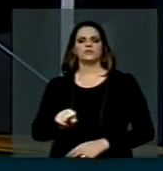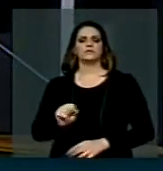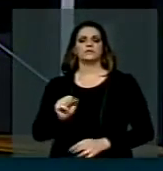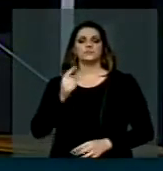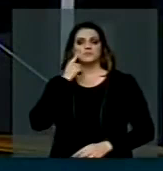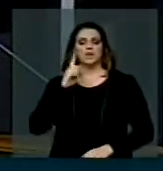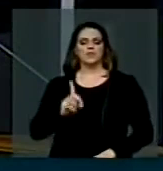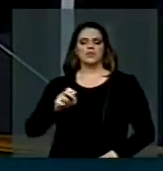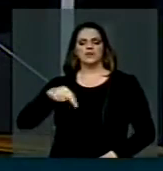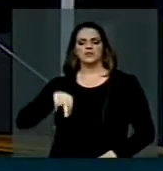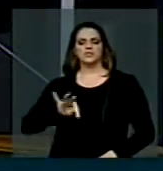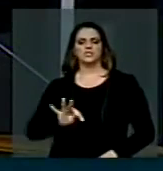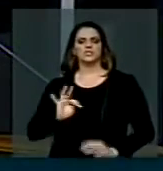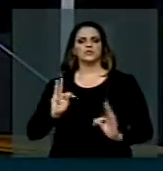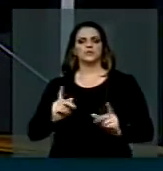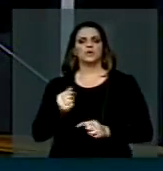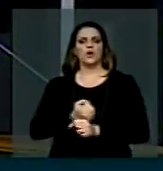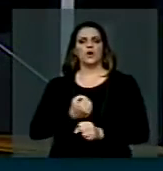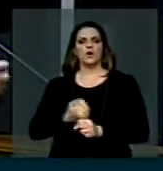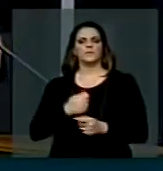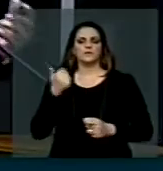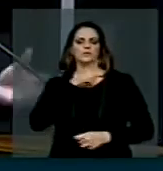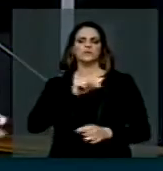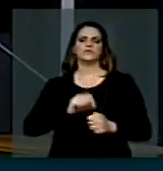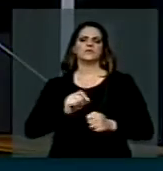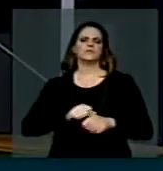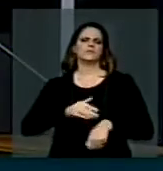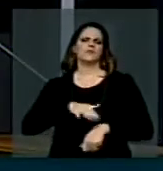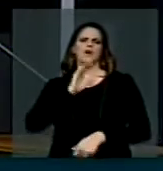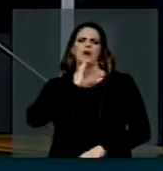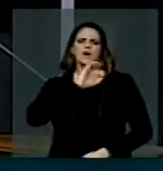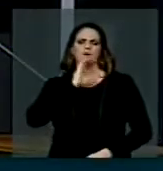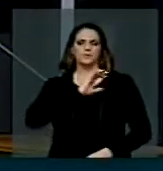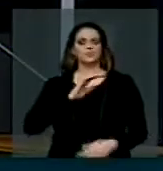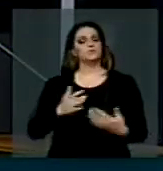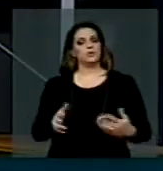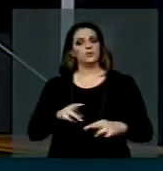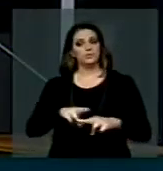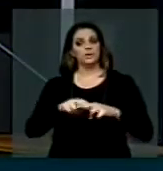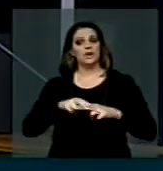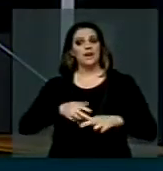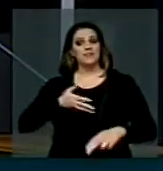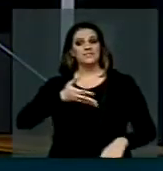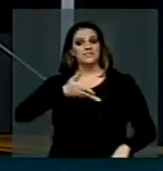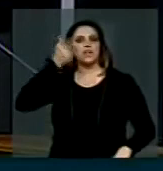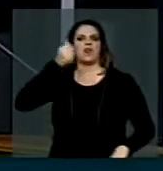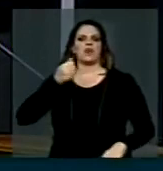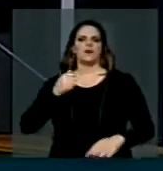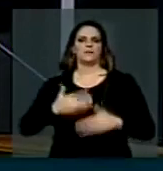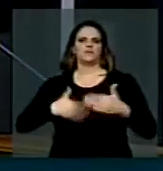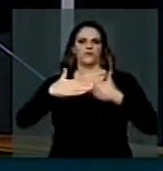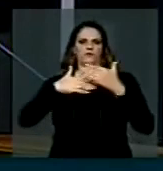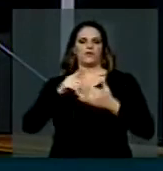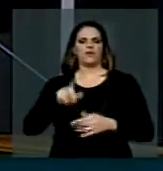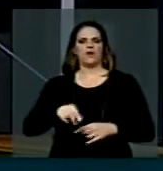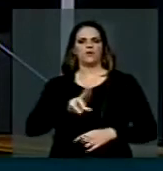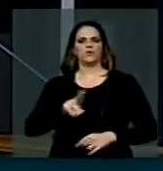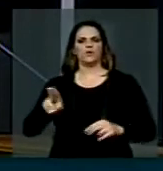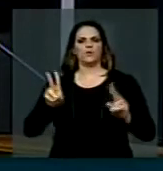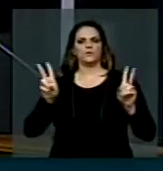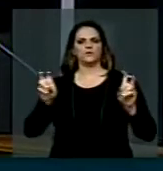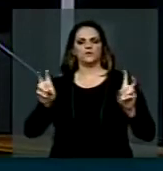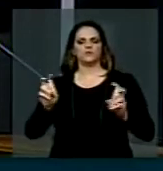Transporte, para que as obras possam ser feitas com mais celeridade. Então, por isso, acelerar para desenvolver é o nome do